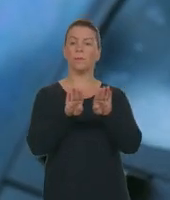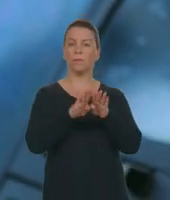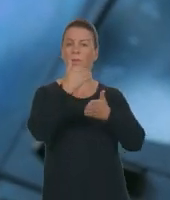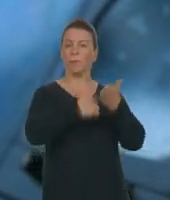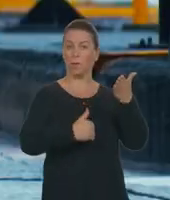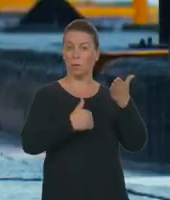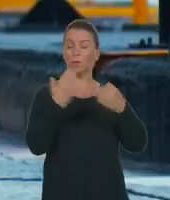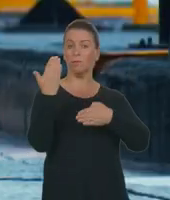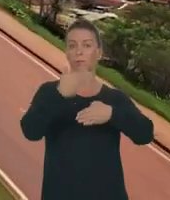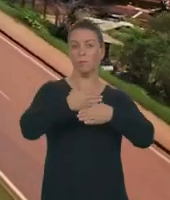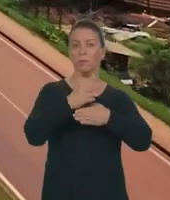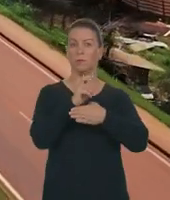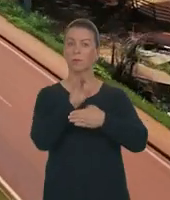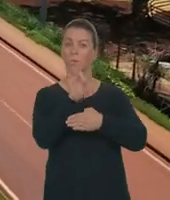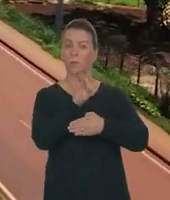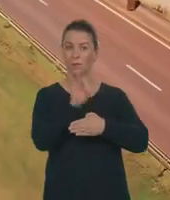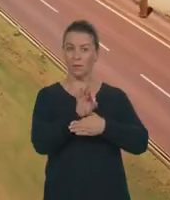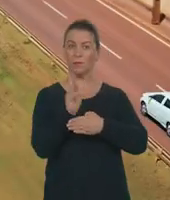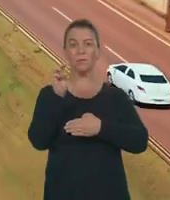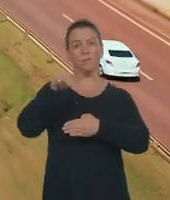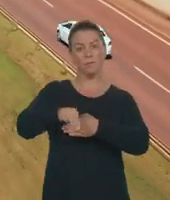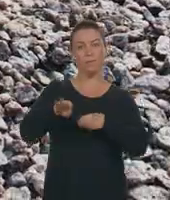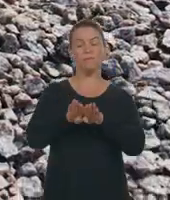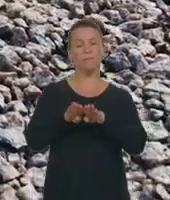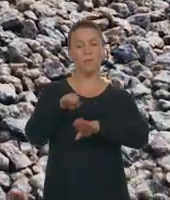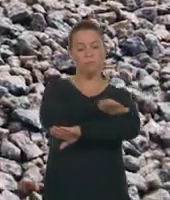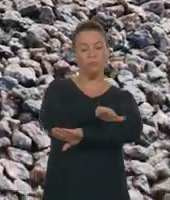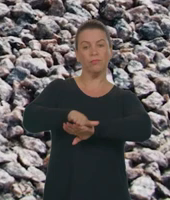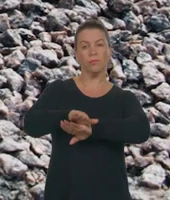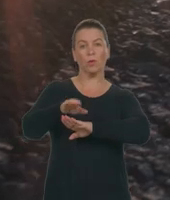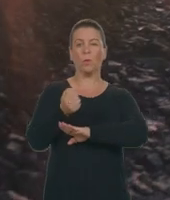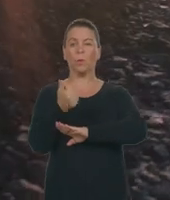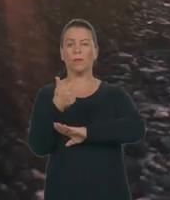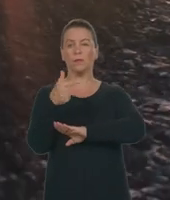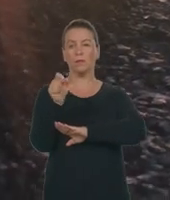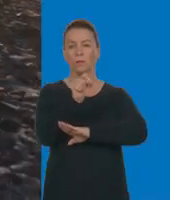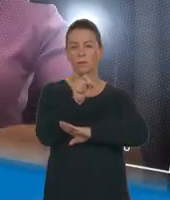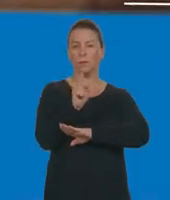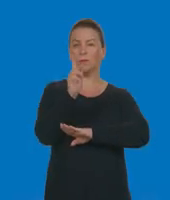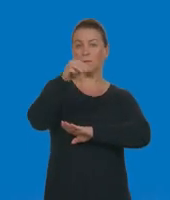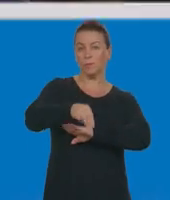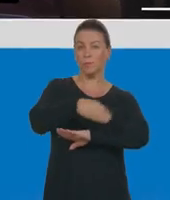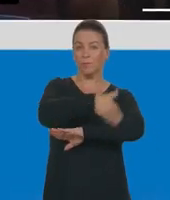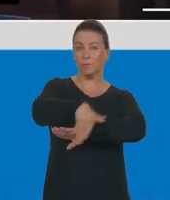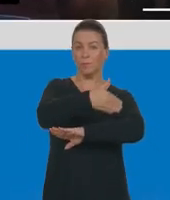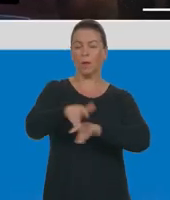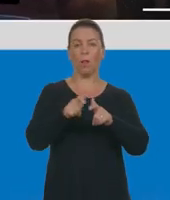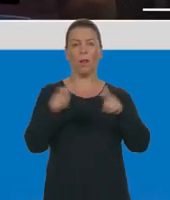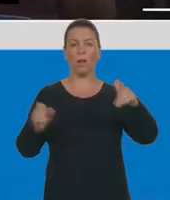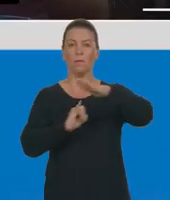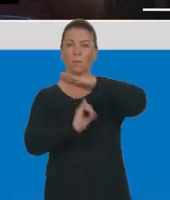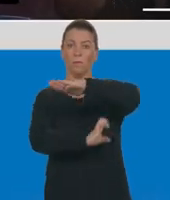Além dos descontos no pedágio de mais de 50% por quilômetro rodado, serão duplicados quase 700 quilômetros de estradas. É o maior